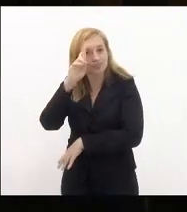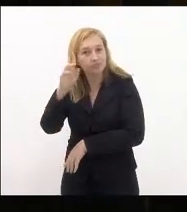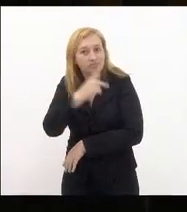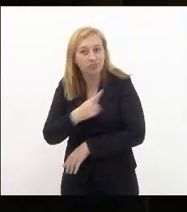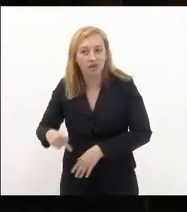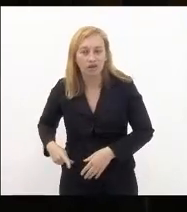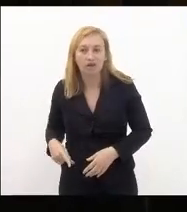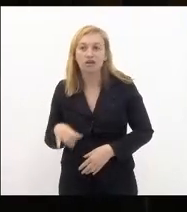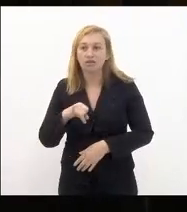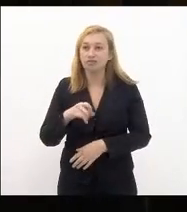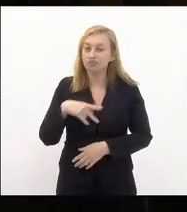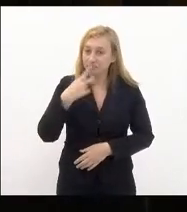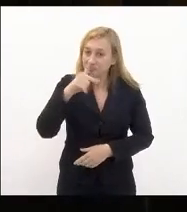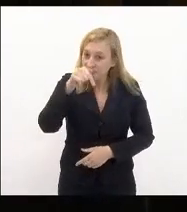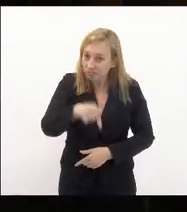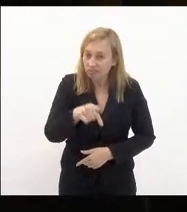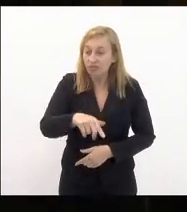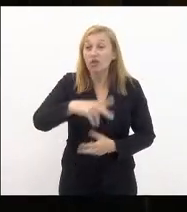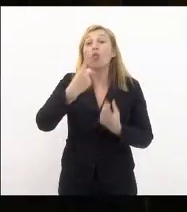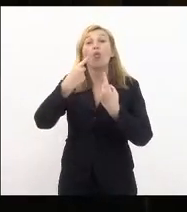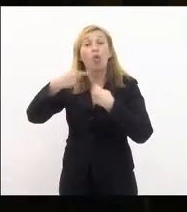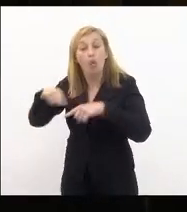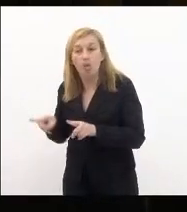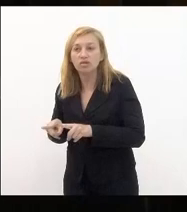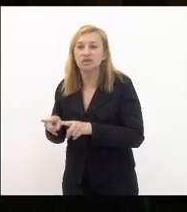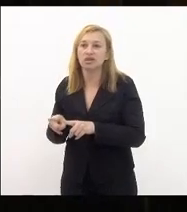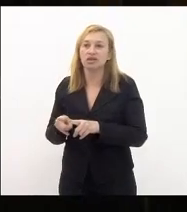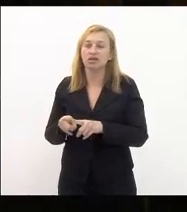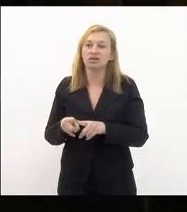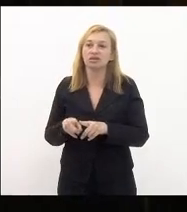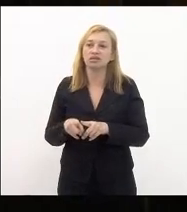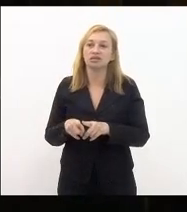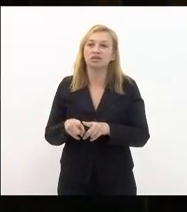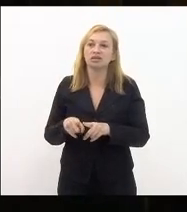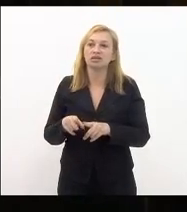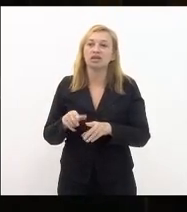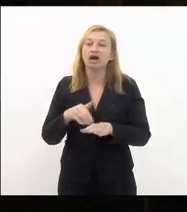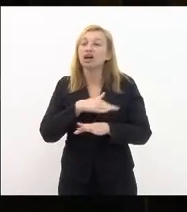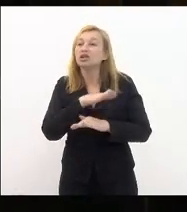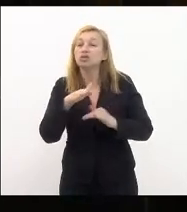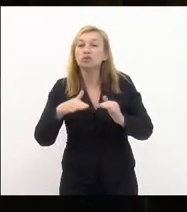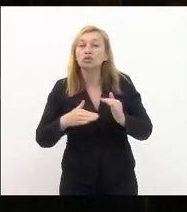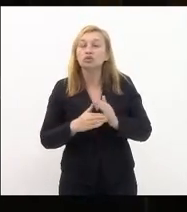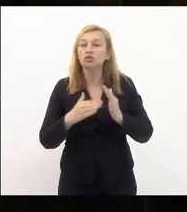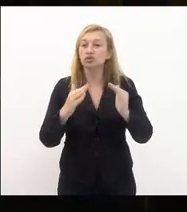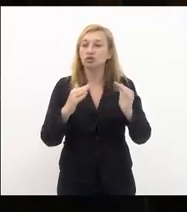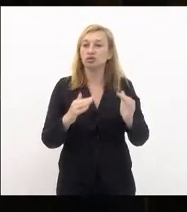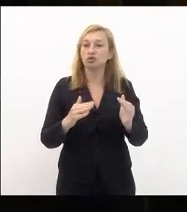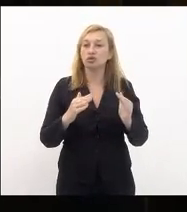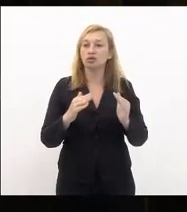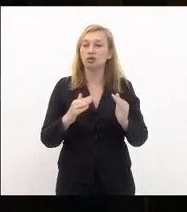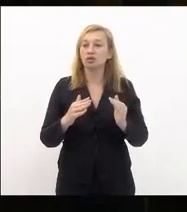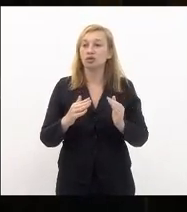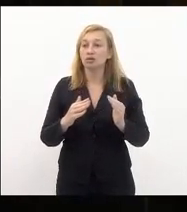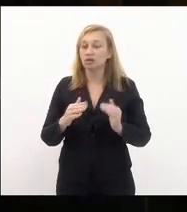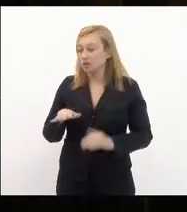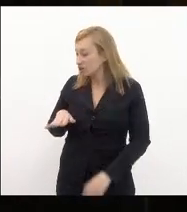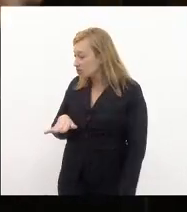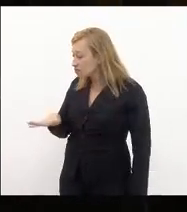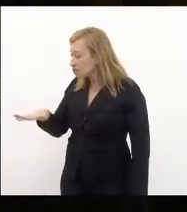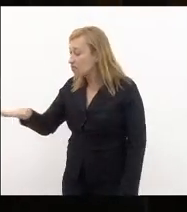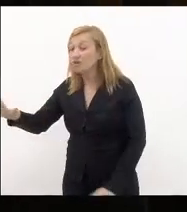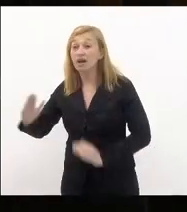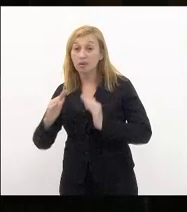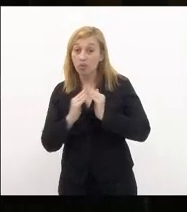se posicionaram aqui contra ao senhor a senhora moradora da periferia das